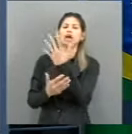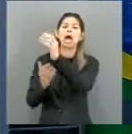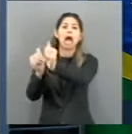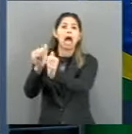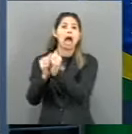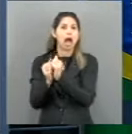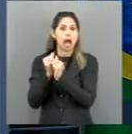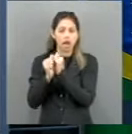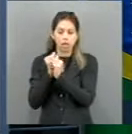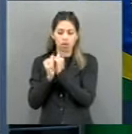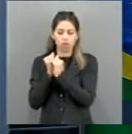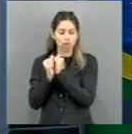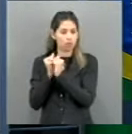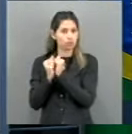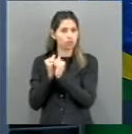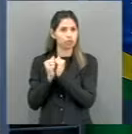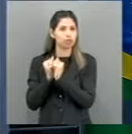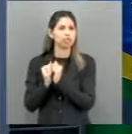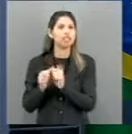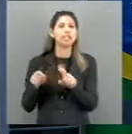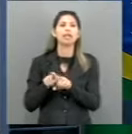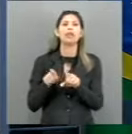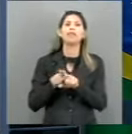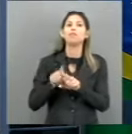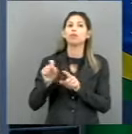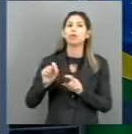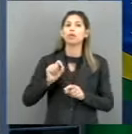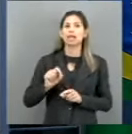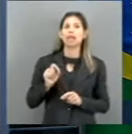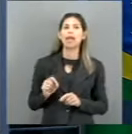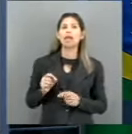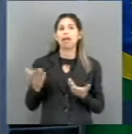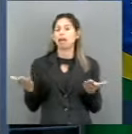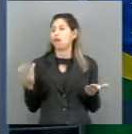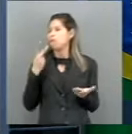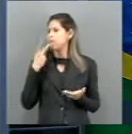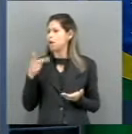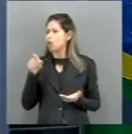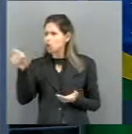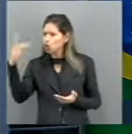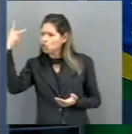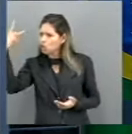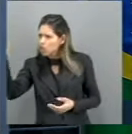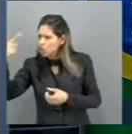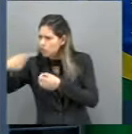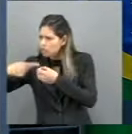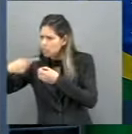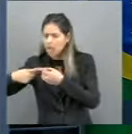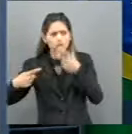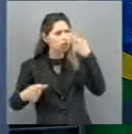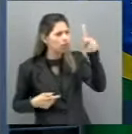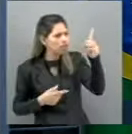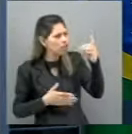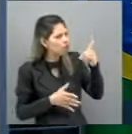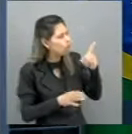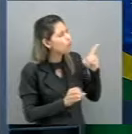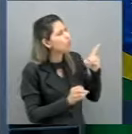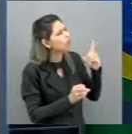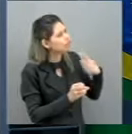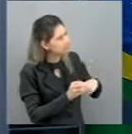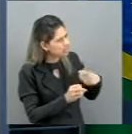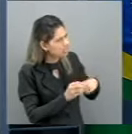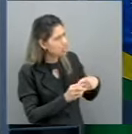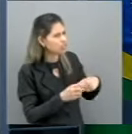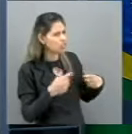falo isso com alegria. Gostaria de dizer que foi no seu estado, que foi no estado do Espírito de Ormim ou no outro estado de qualquer cidadão. Falo com